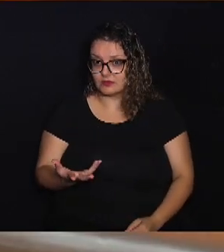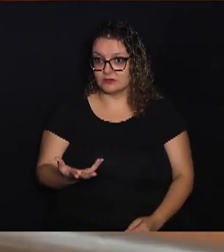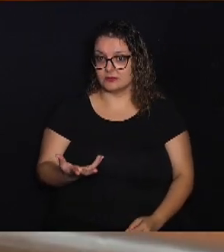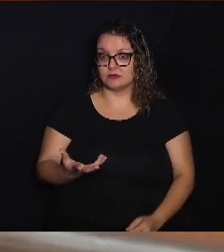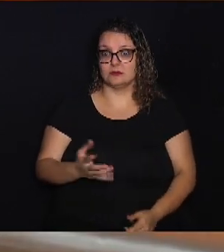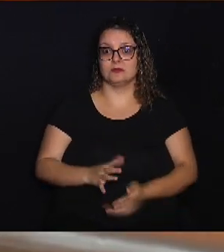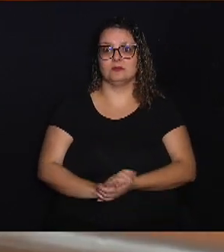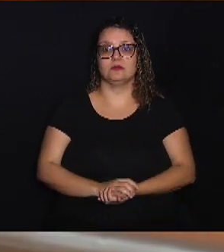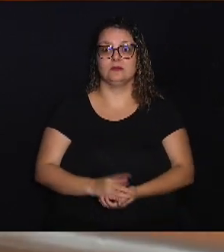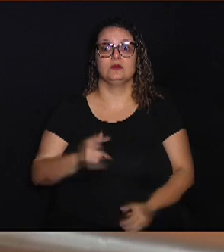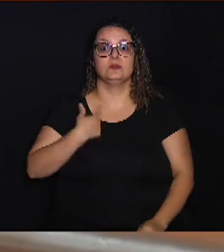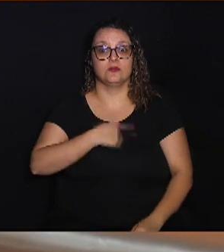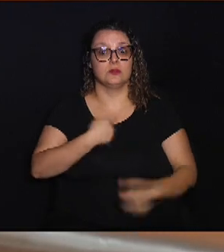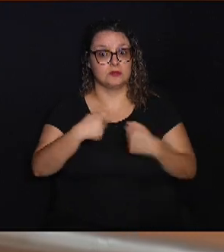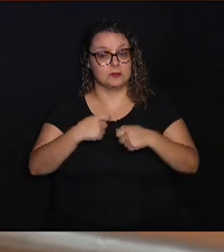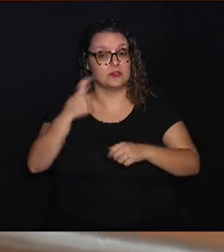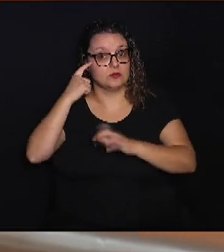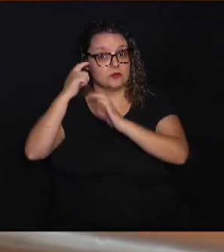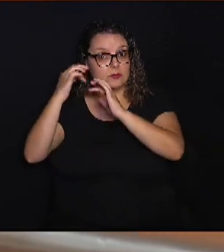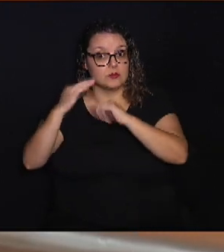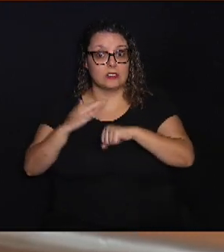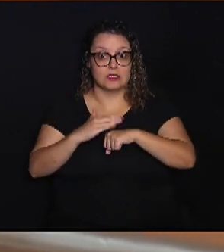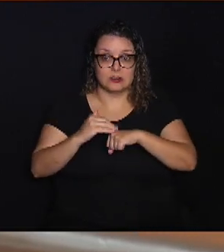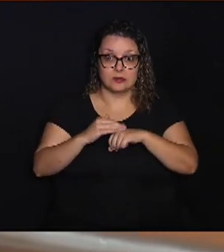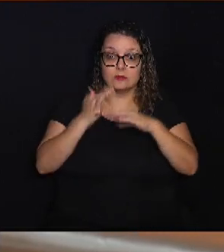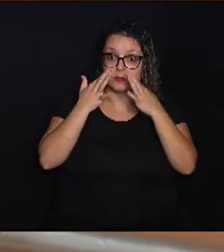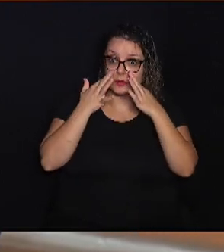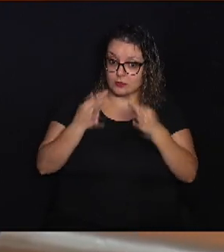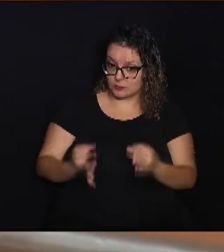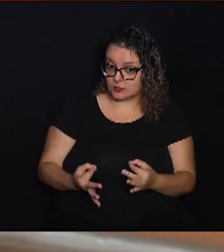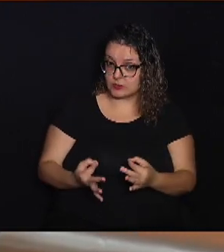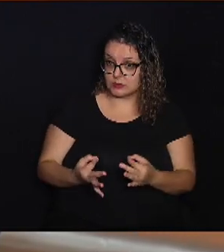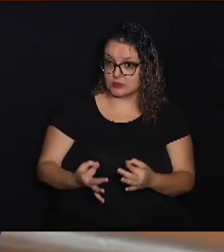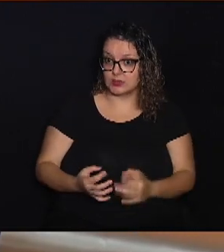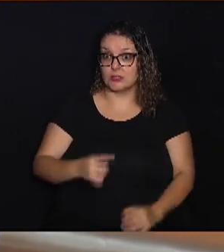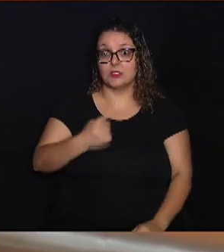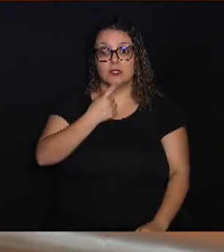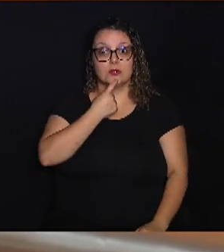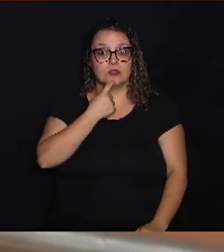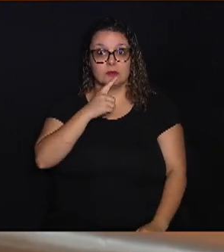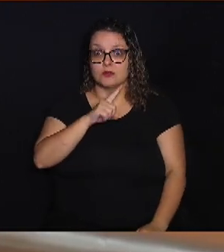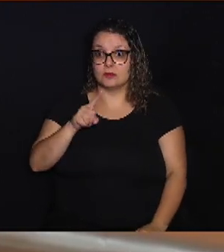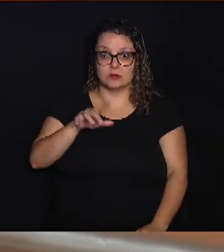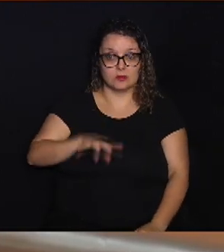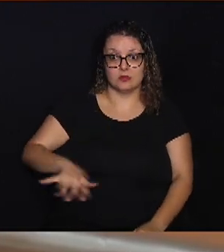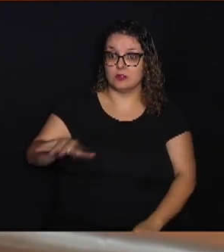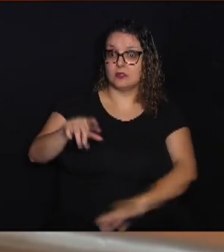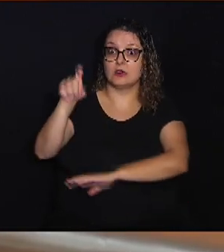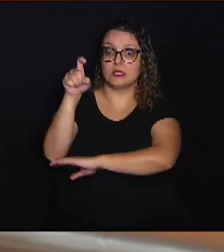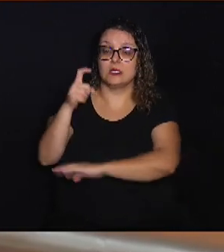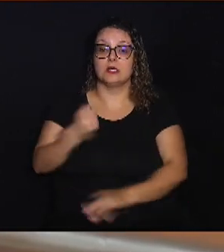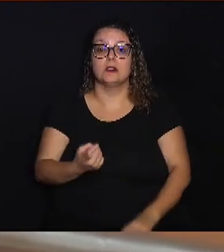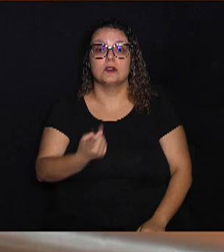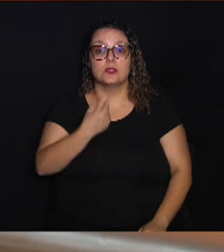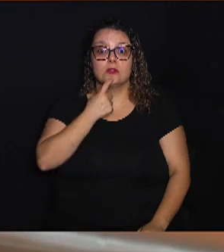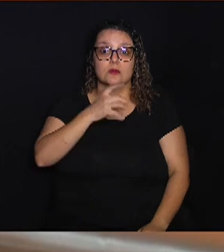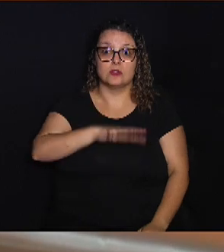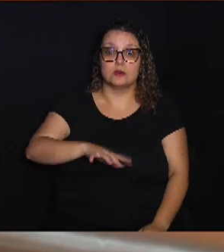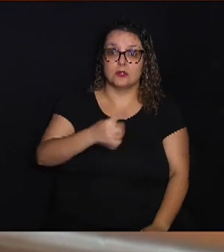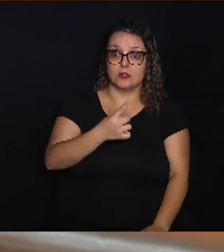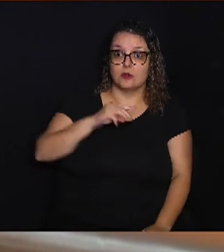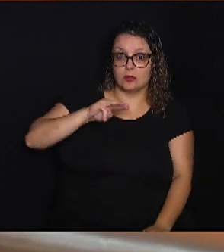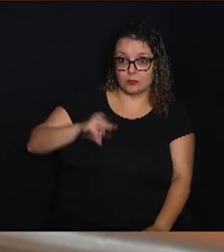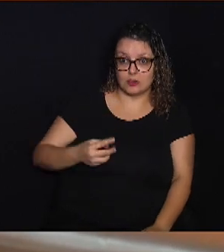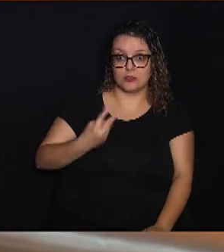A gente precisa pensar com muito carinho e atenção que Campinas não é Barão Geraldo. Campinas tem um milhão e duzentos